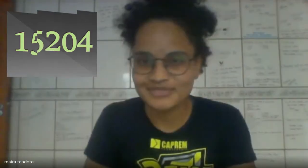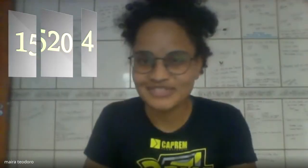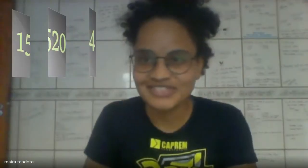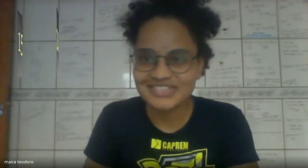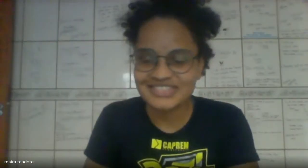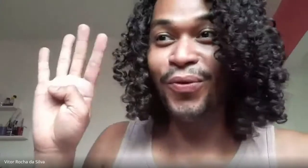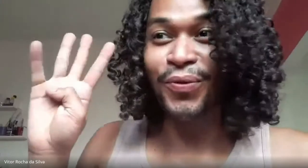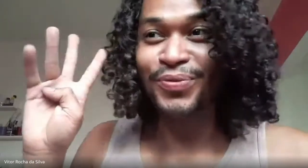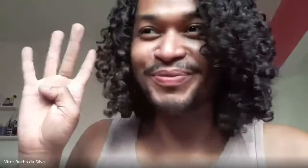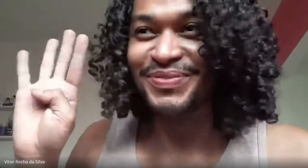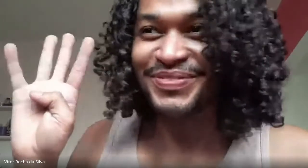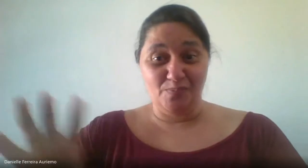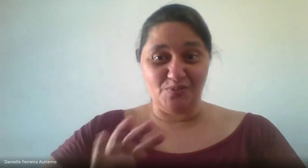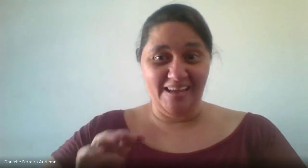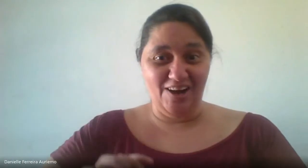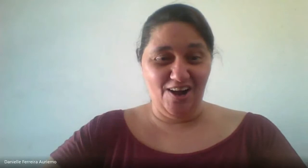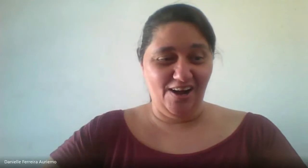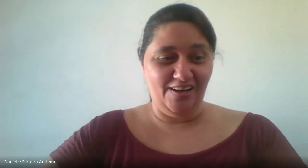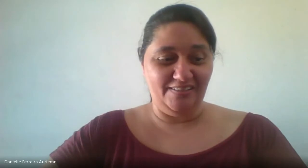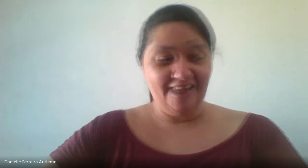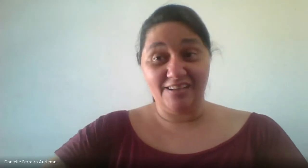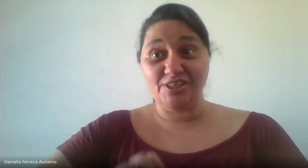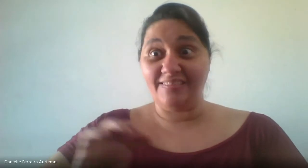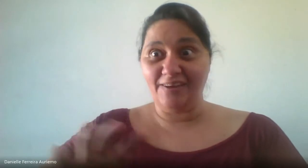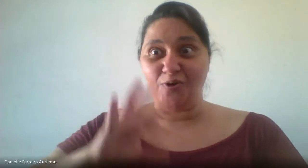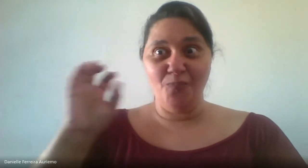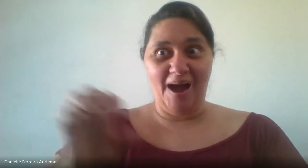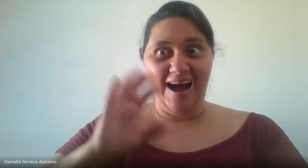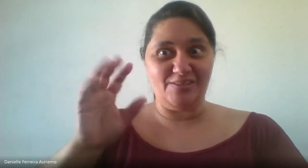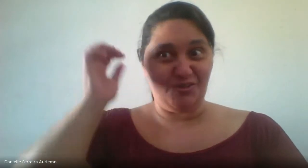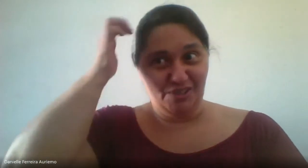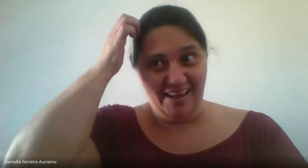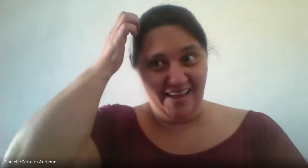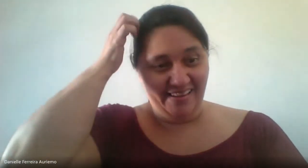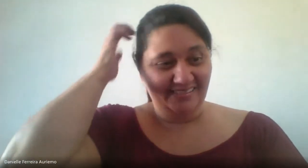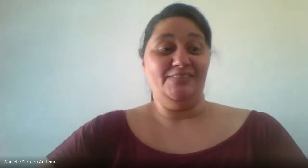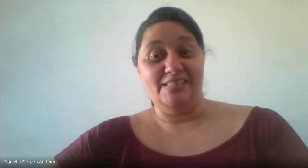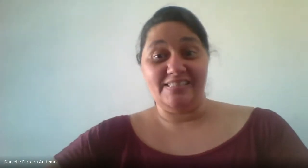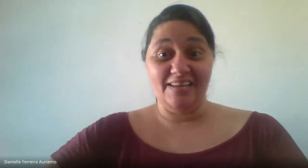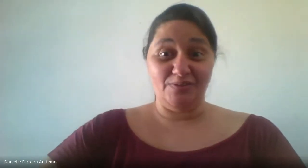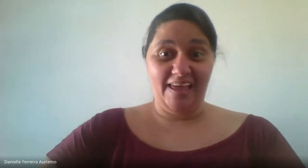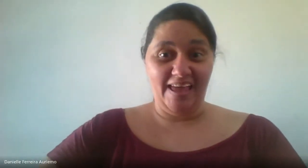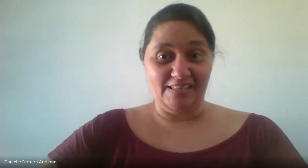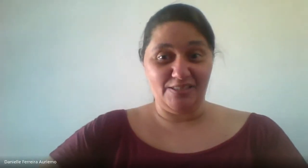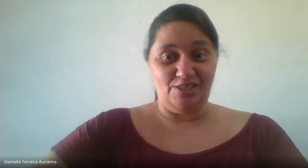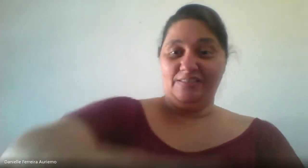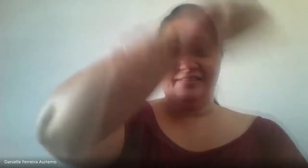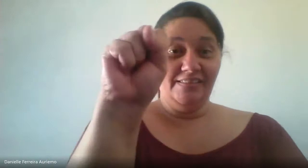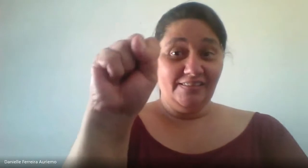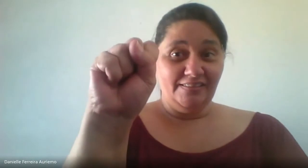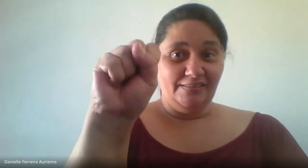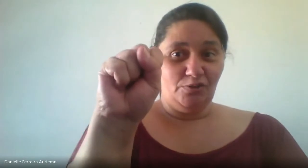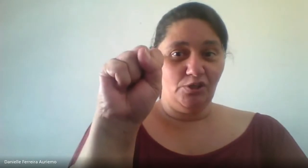Uhul! Agora fomos melhor! Acho que até no compasso, né? Terceiro teste.